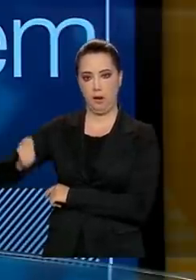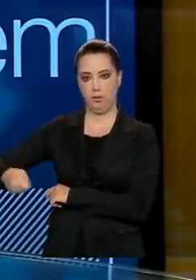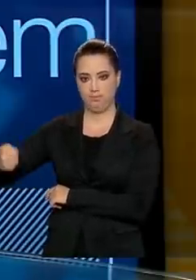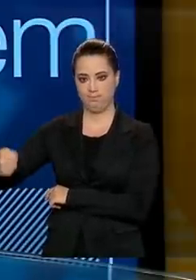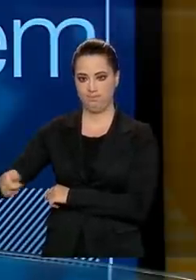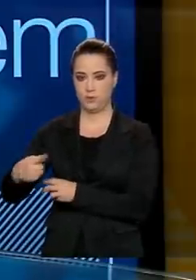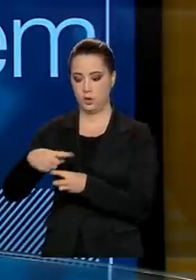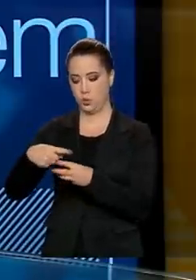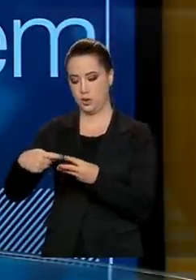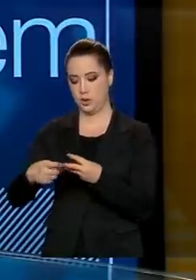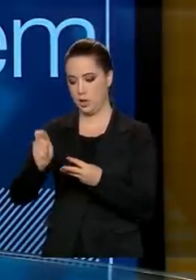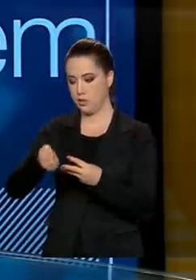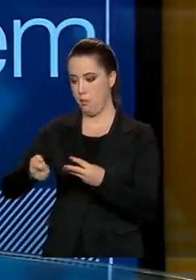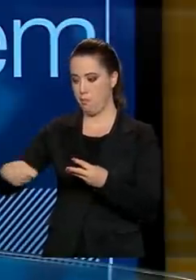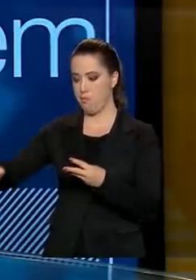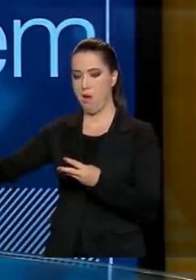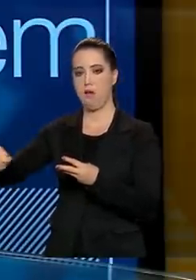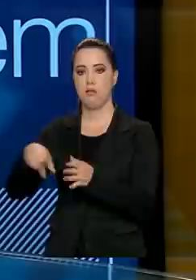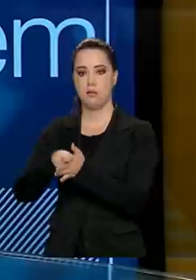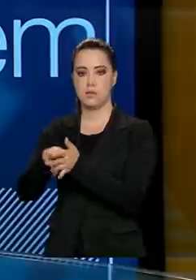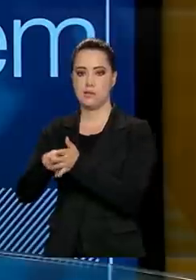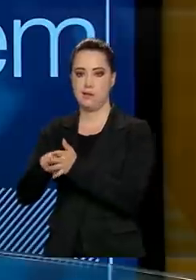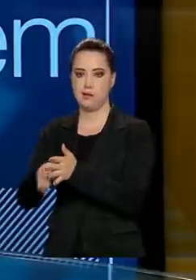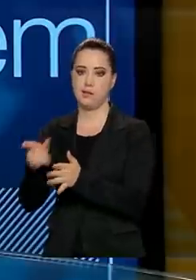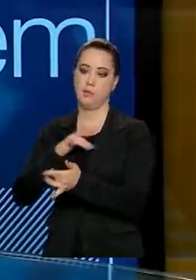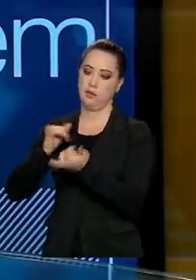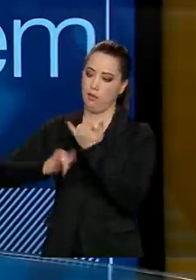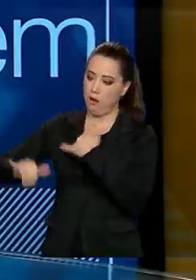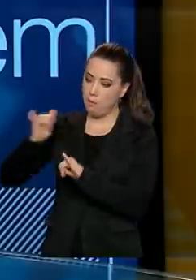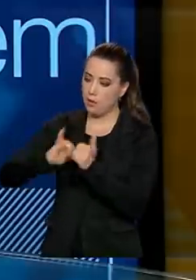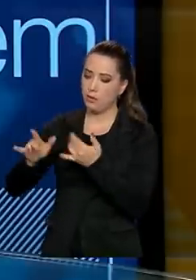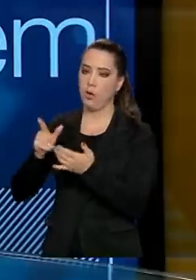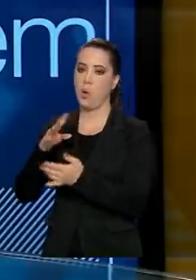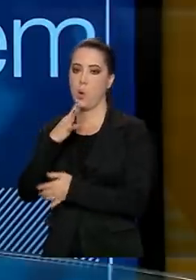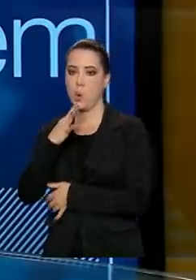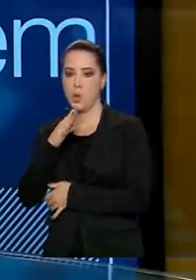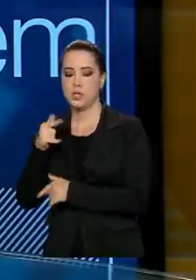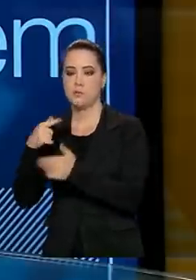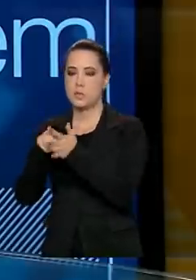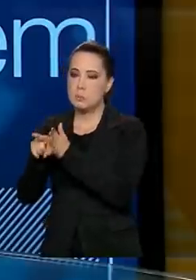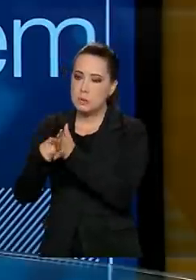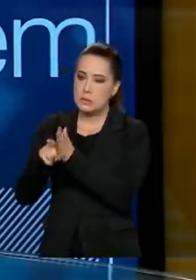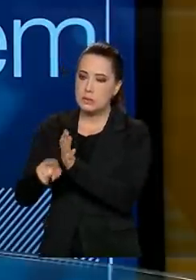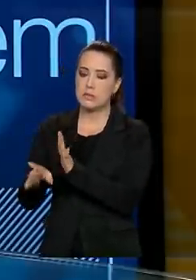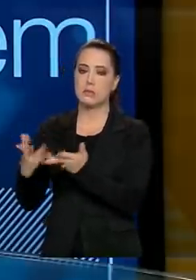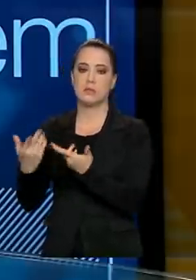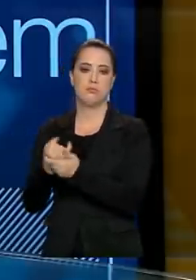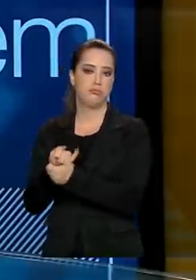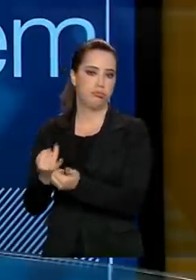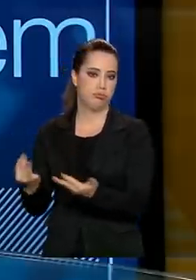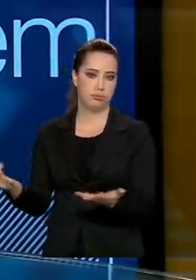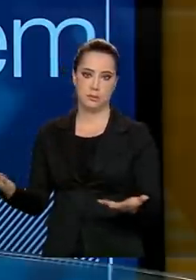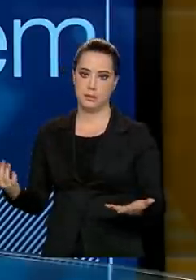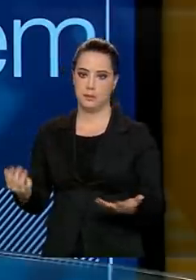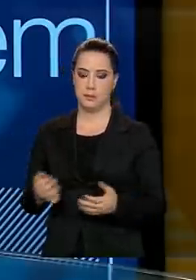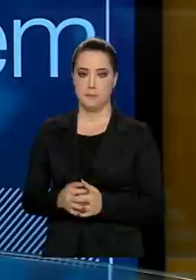capacidade instalada, os laboratórios já existentes e o conhecimento de professores e pesquisadores.